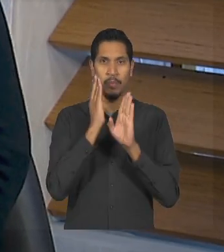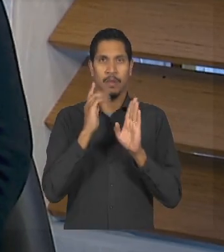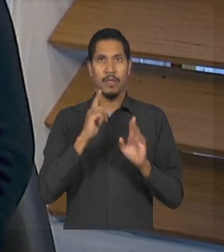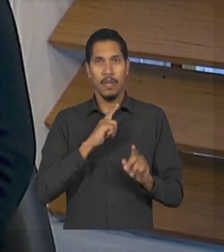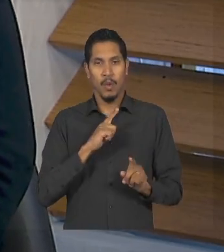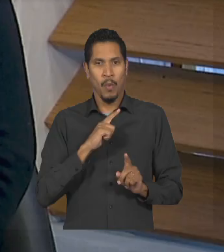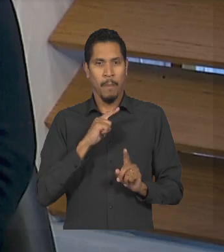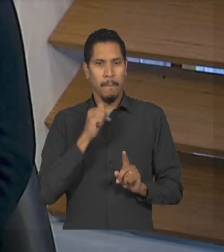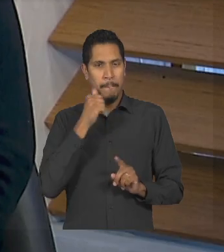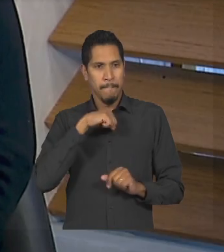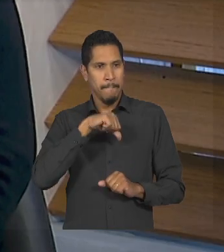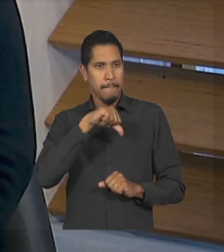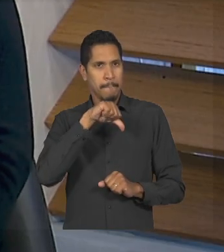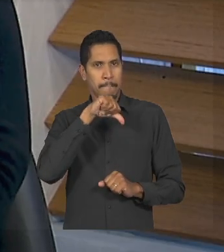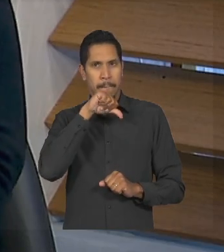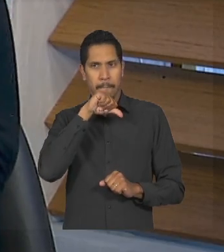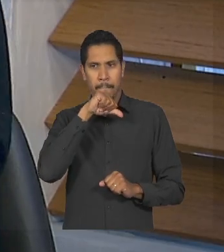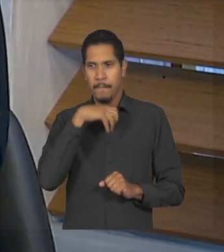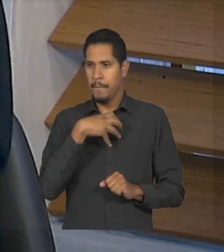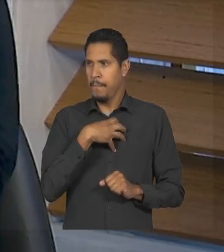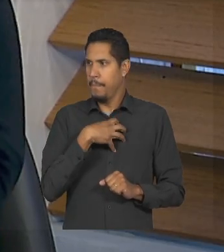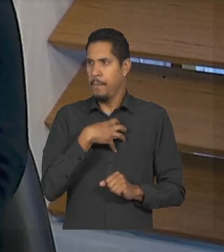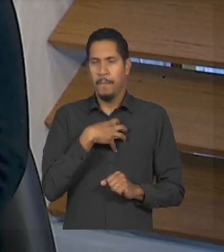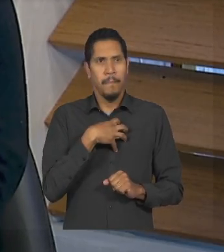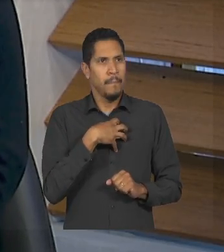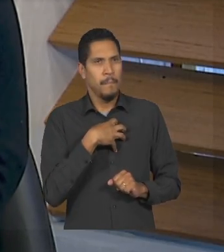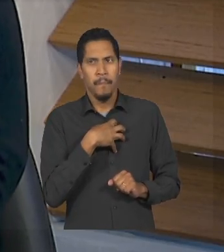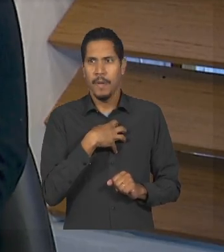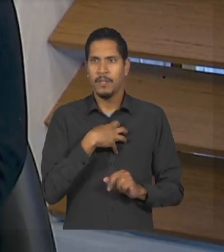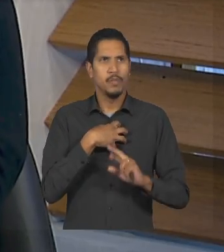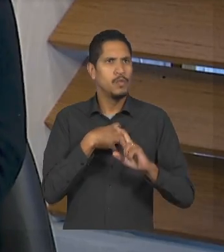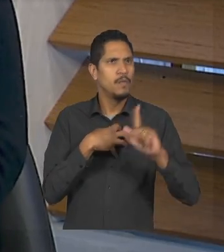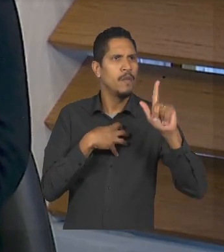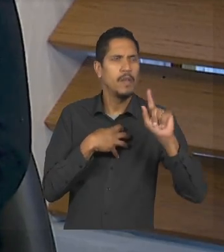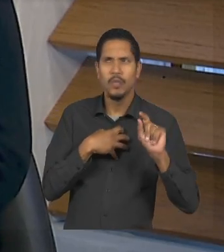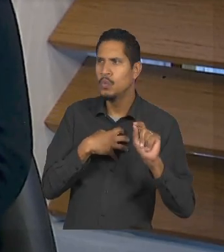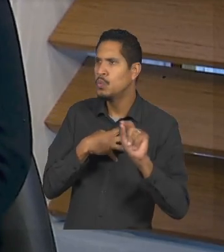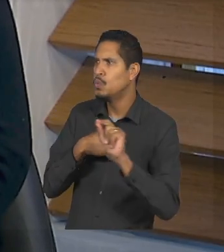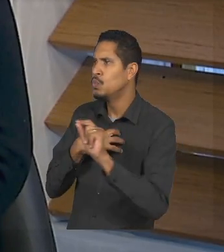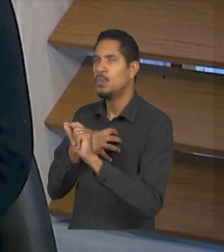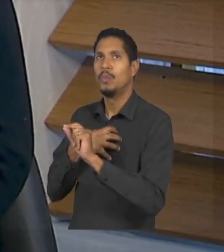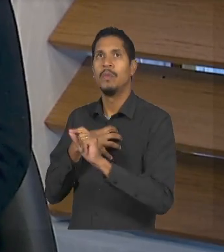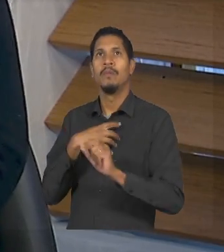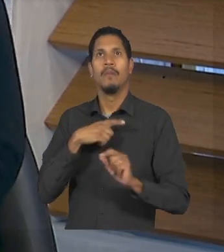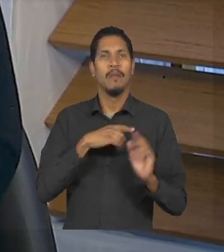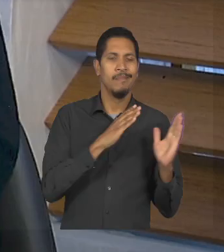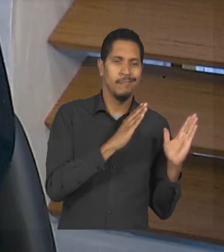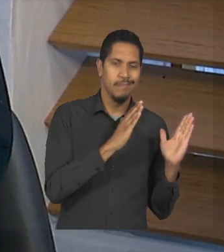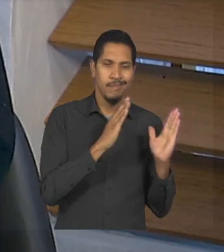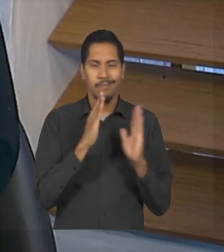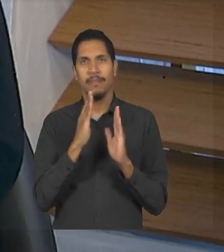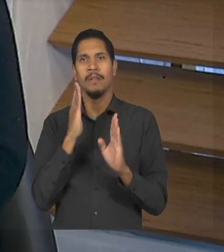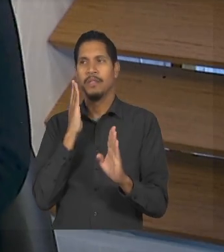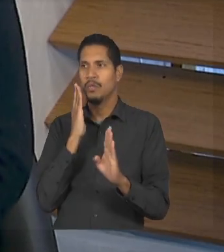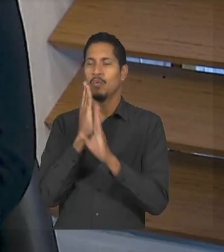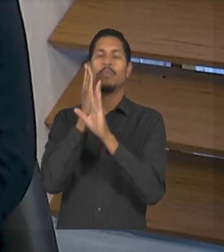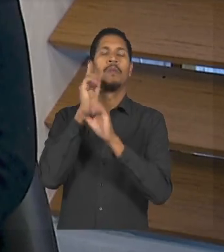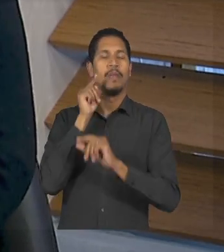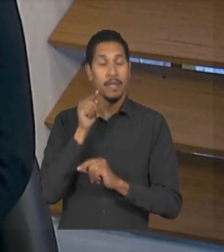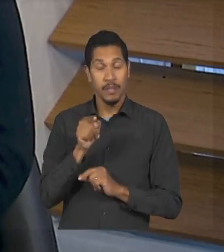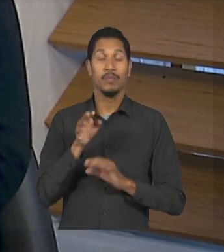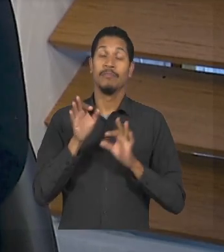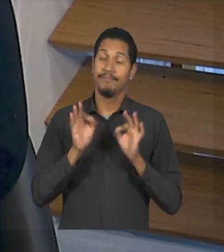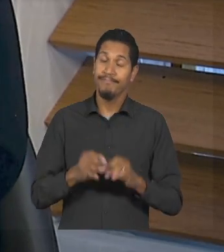atípica fora todo esse esse essa jornada até você se descobrir mãe atípica